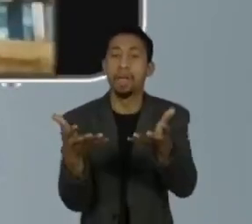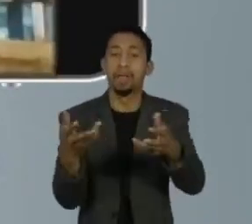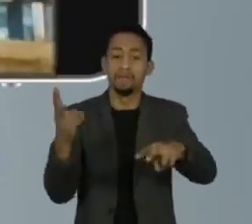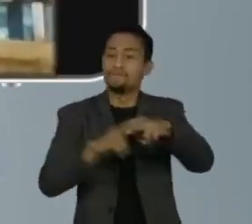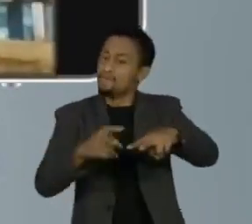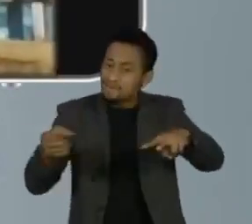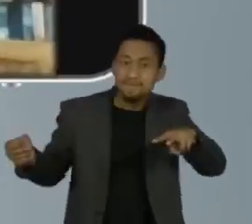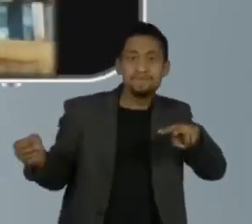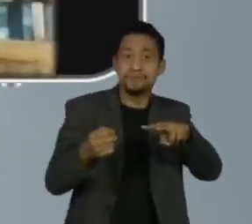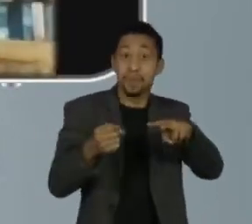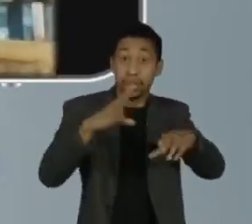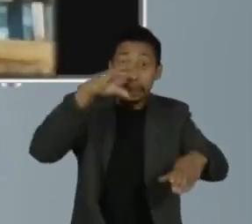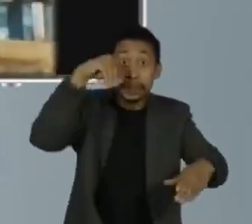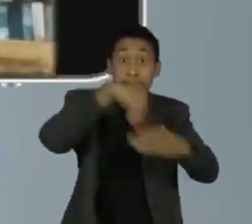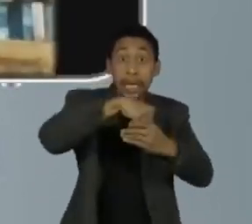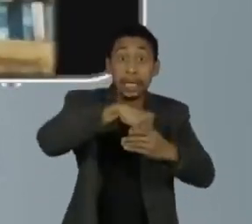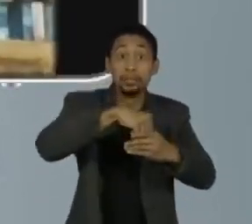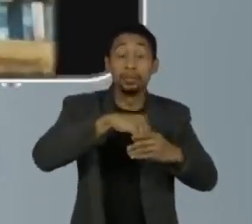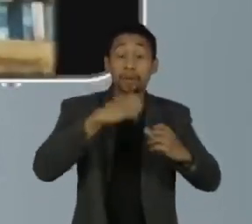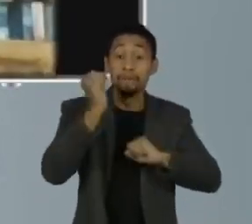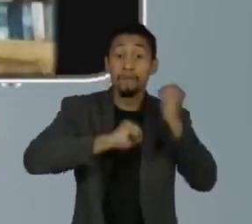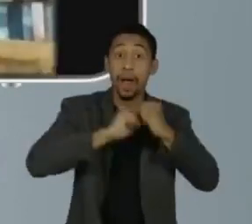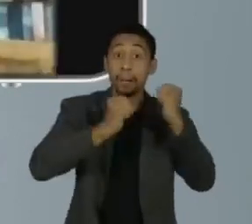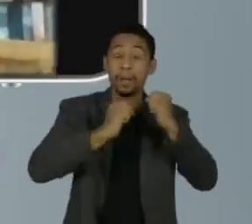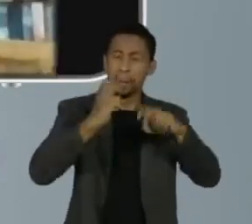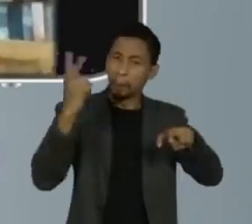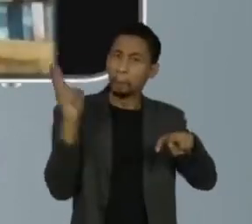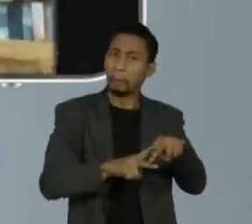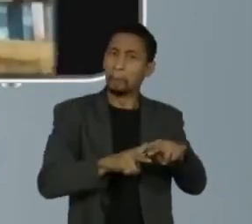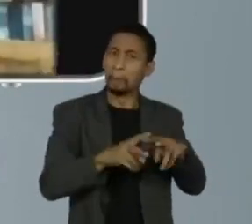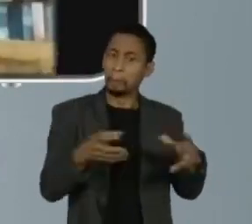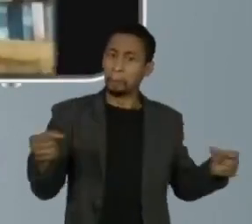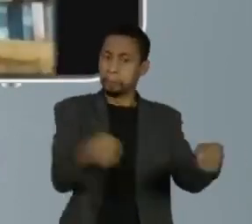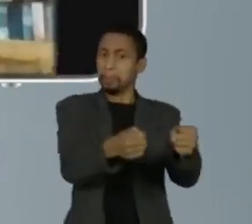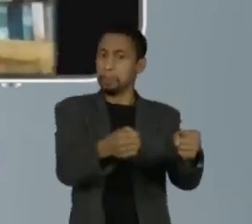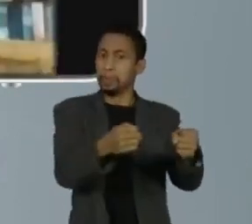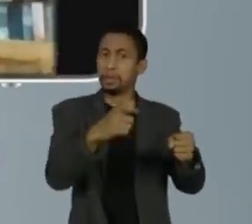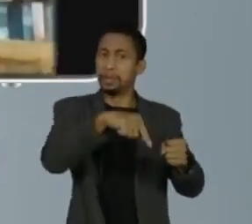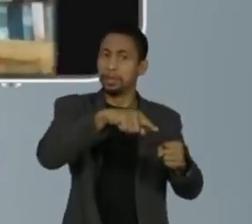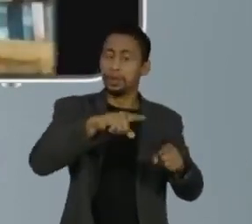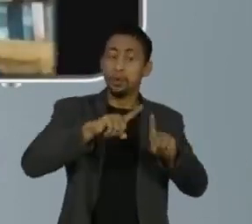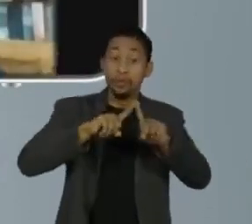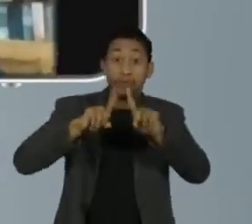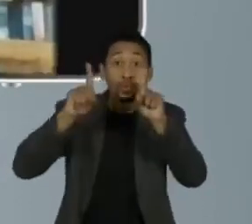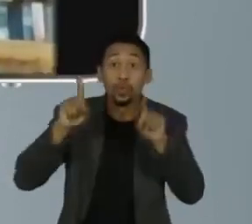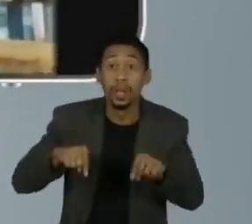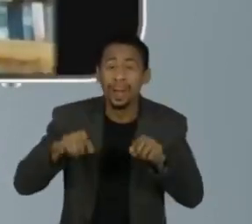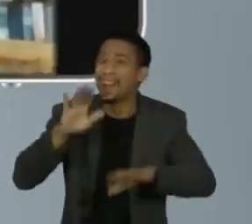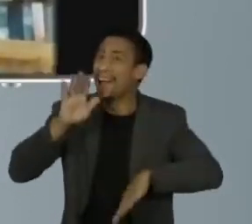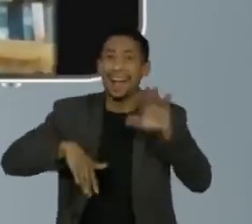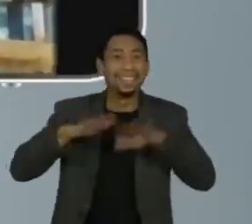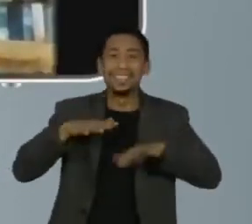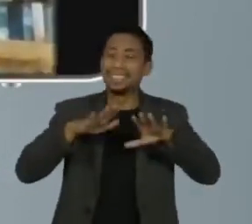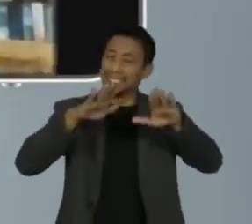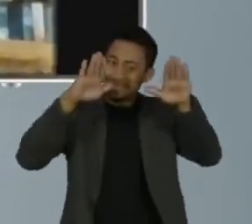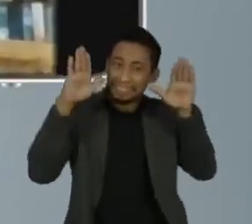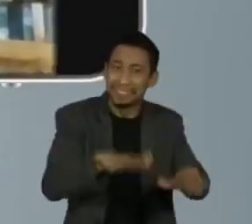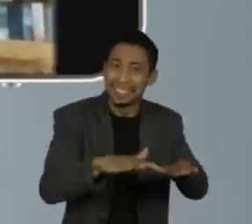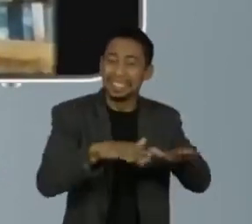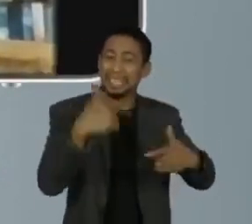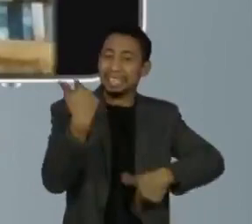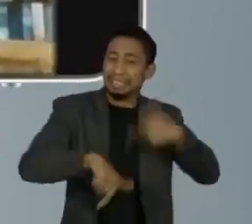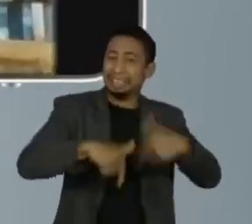fábrica, mantendo as pessoas, os funcionários, às vezes presos lá dentro,